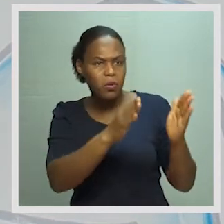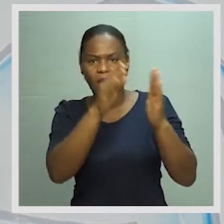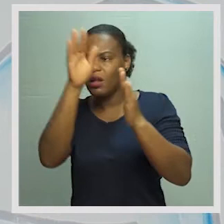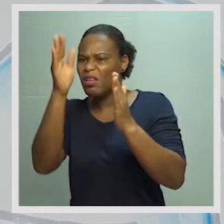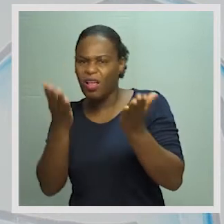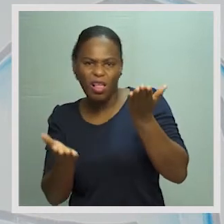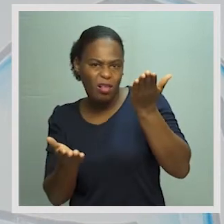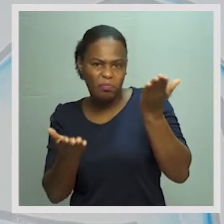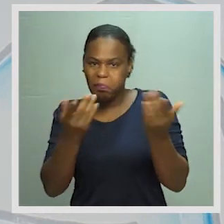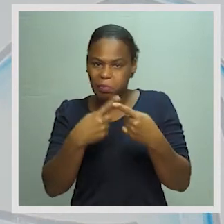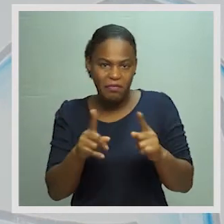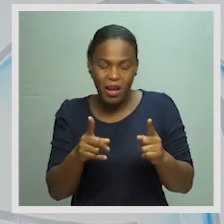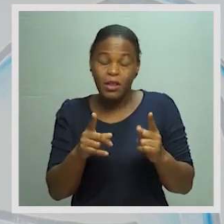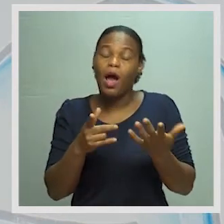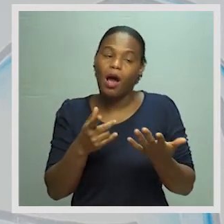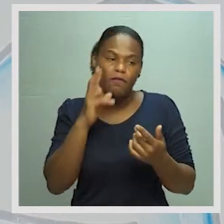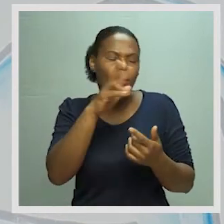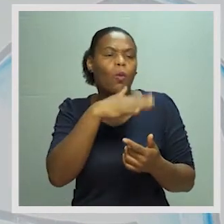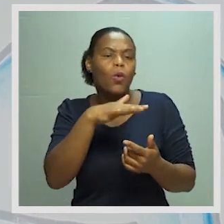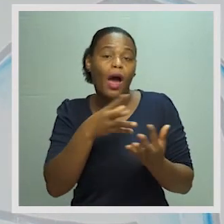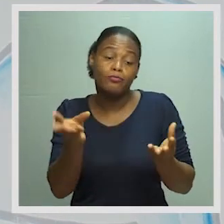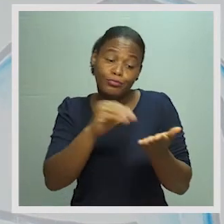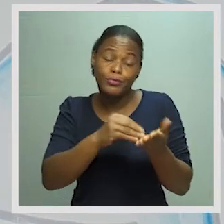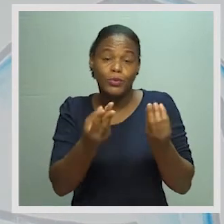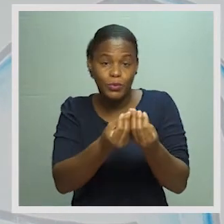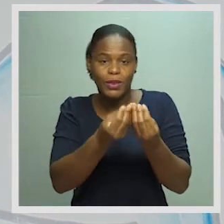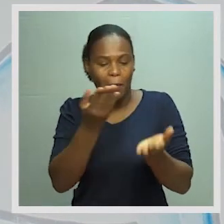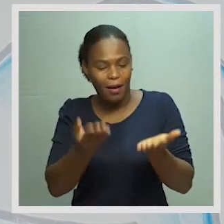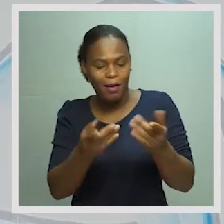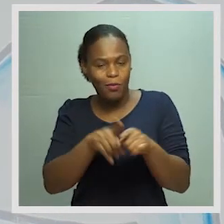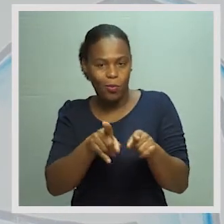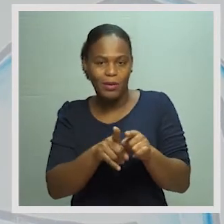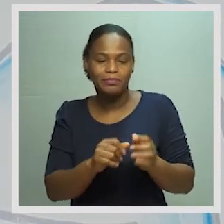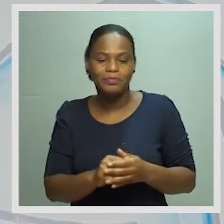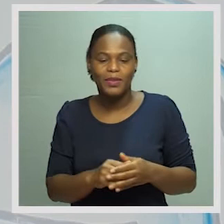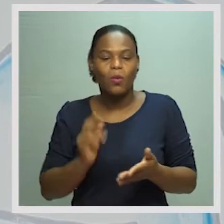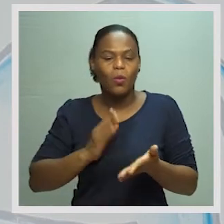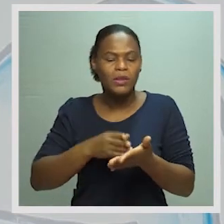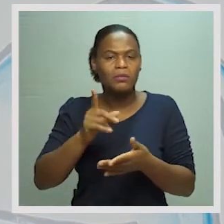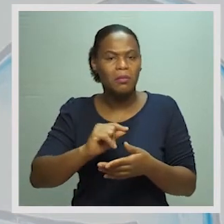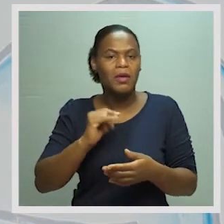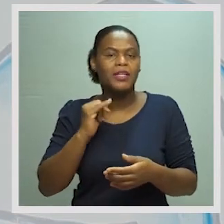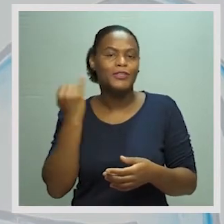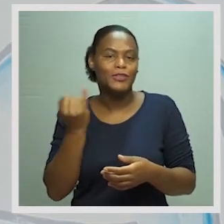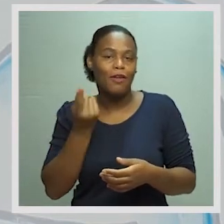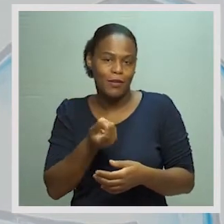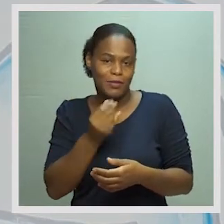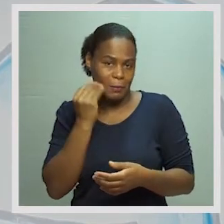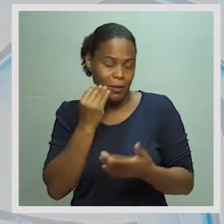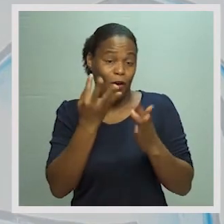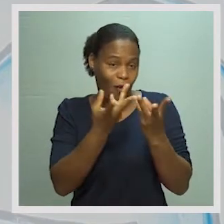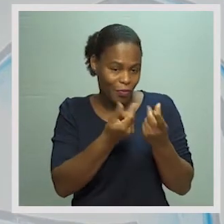que equilibrar. Por último, vocês vão fazer a conta das instituições financeiras, com a mesma lógica.